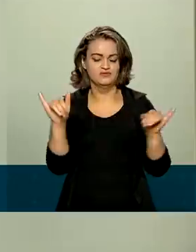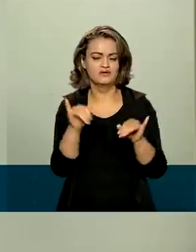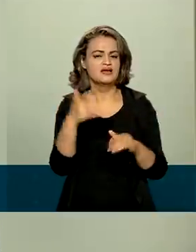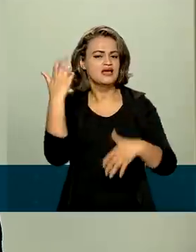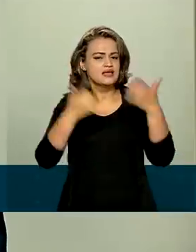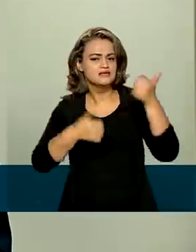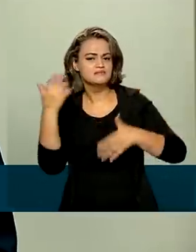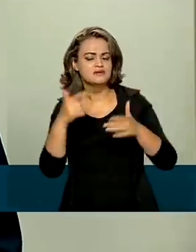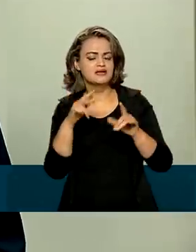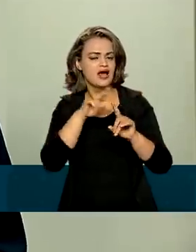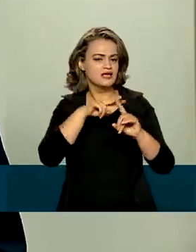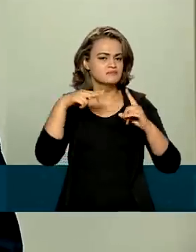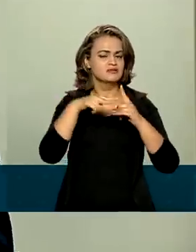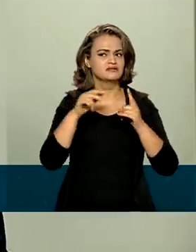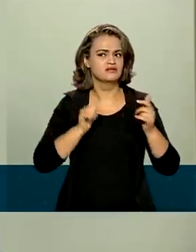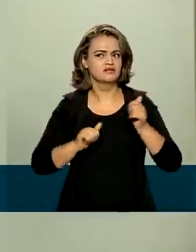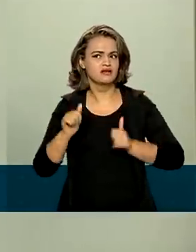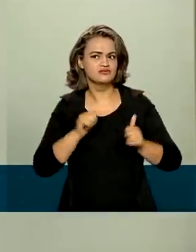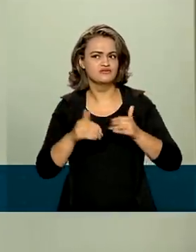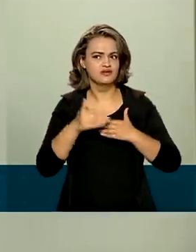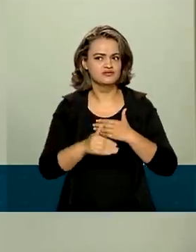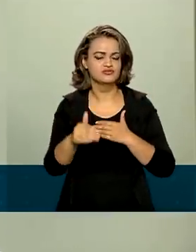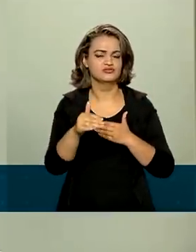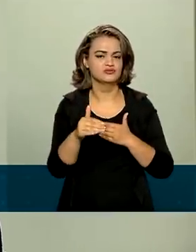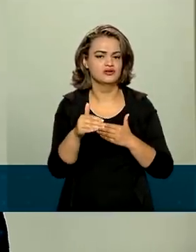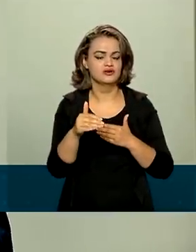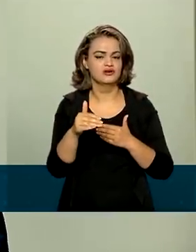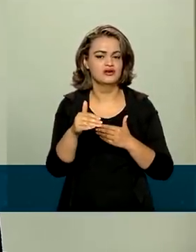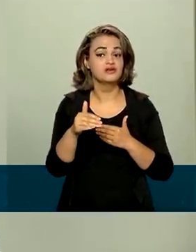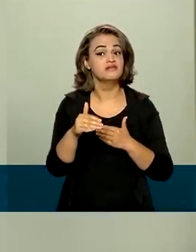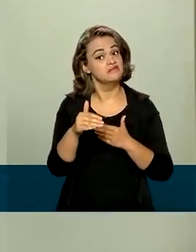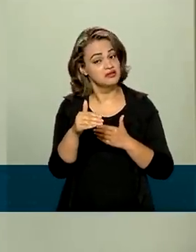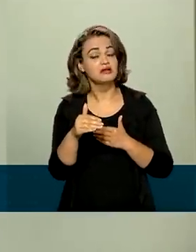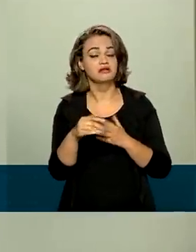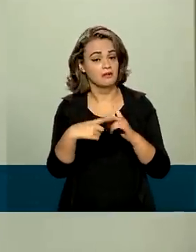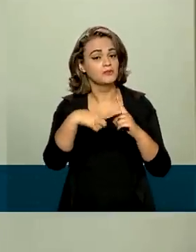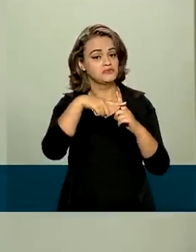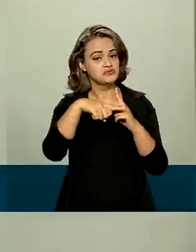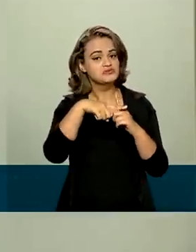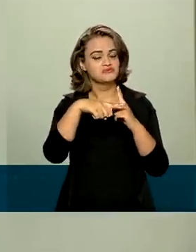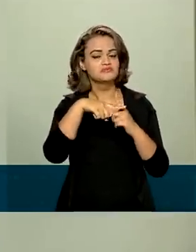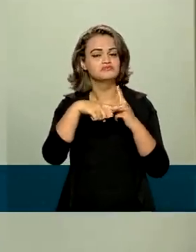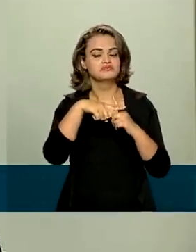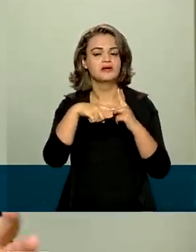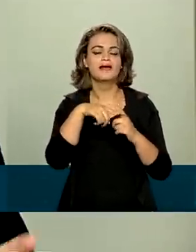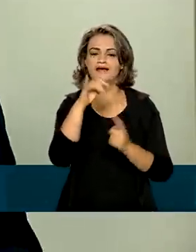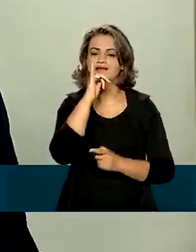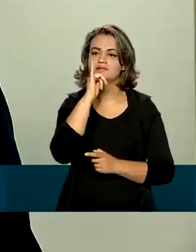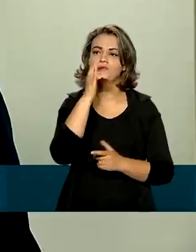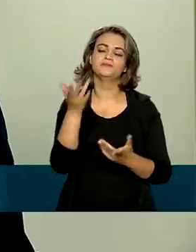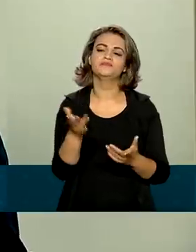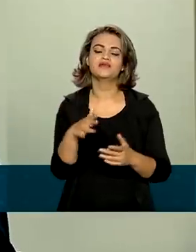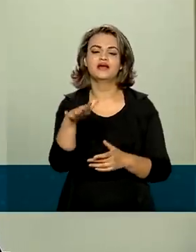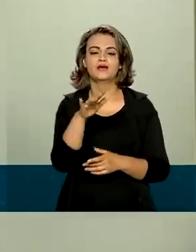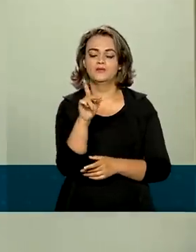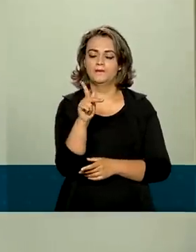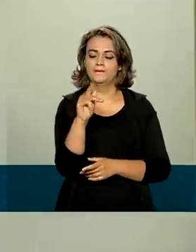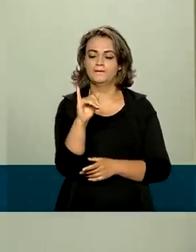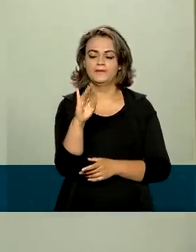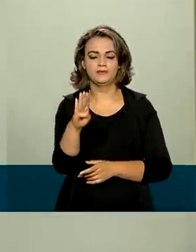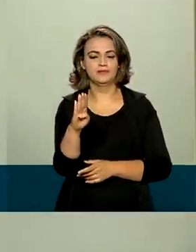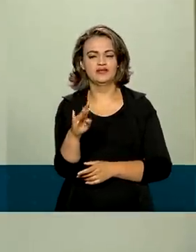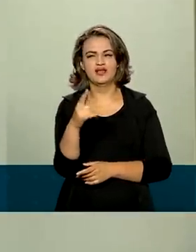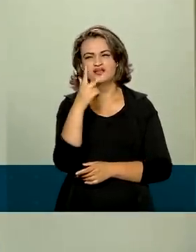as expectativas dos agentes econômicos. E elas são, podemos adiantar, bastante promissoras, bastante positivas. Por exemplo, na área do PIB, a